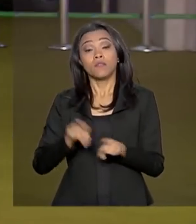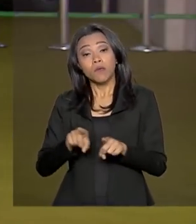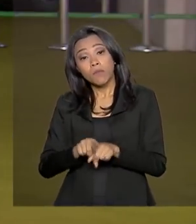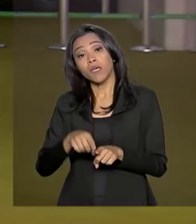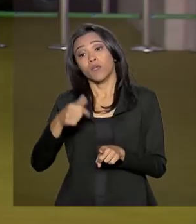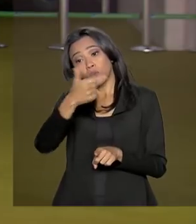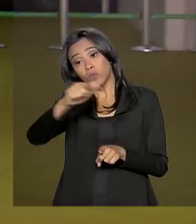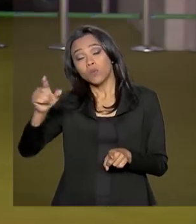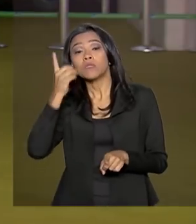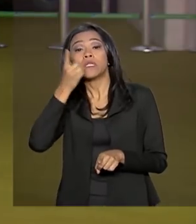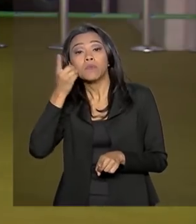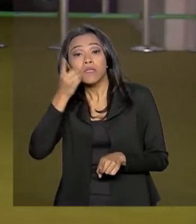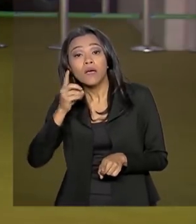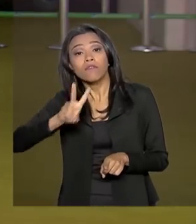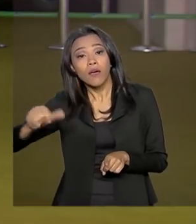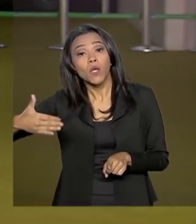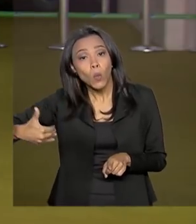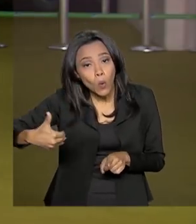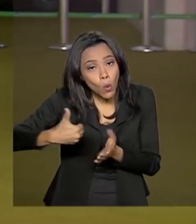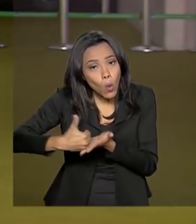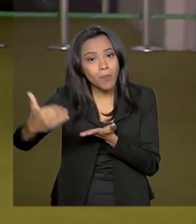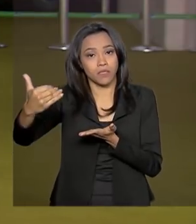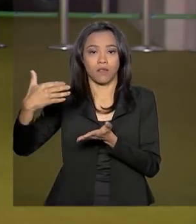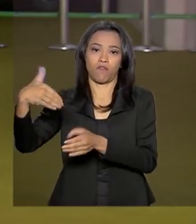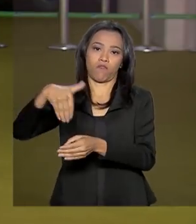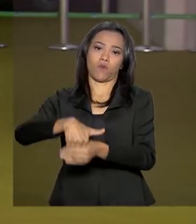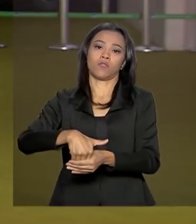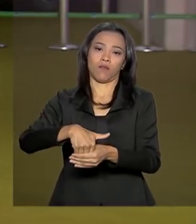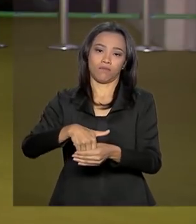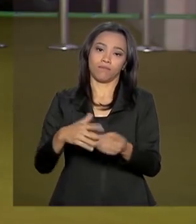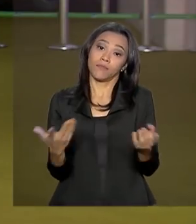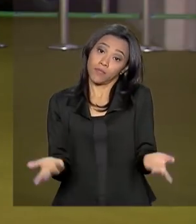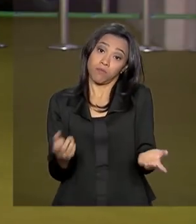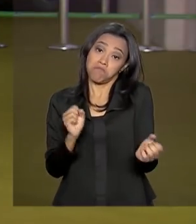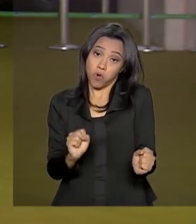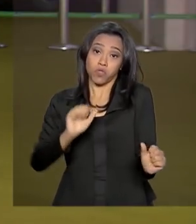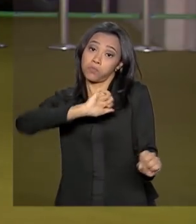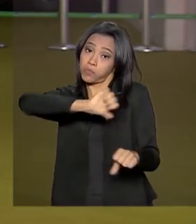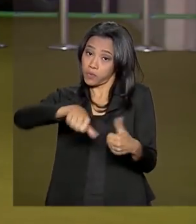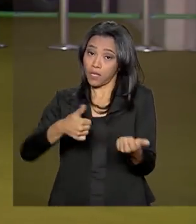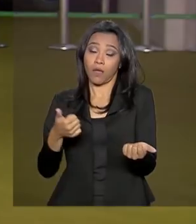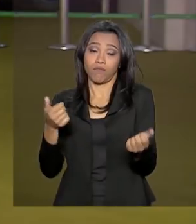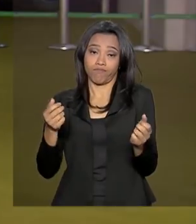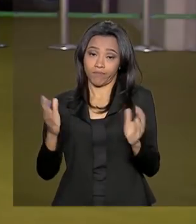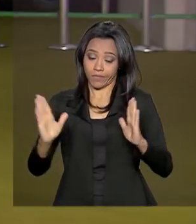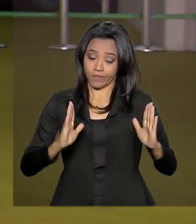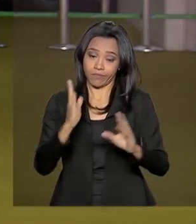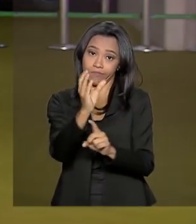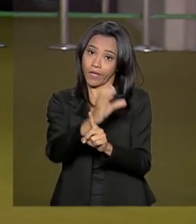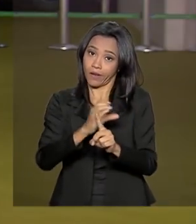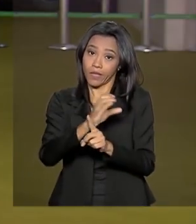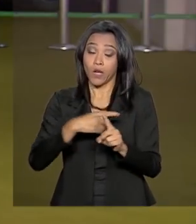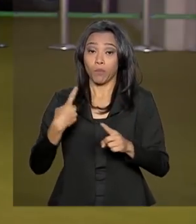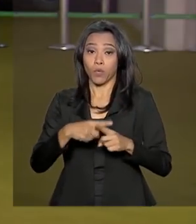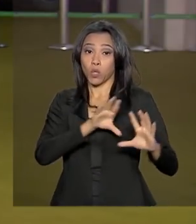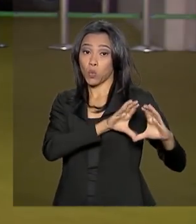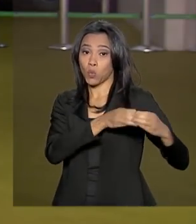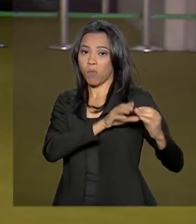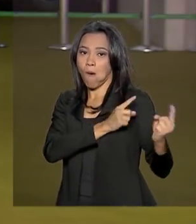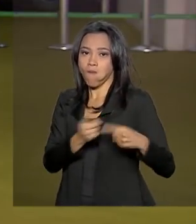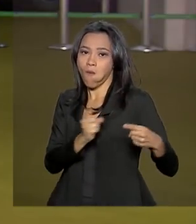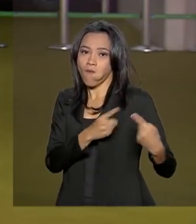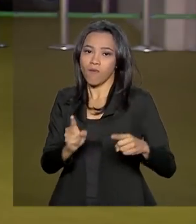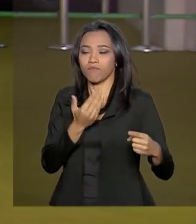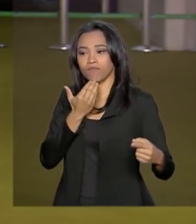devem começar a votar a proposta. Mas todo esse cronograma pode mudar, já que a oposição entrou com requerimentos visando o